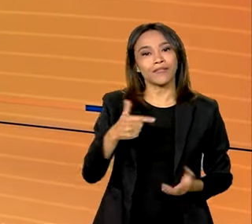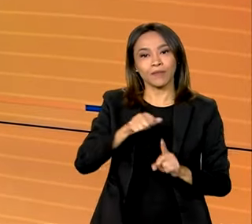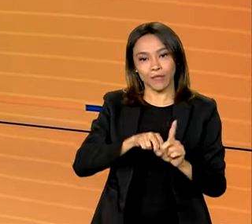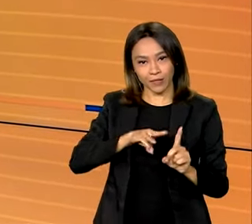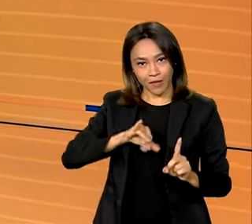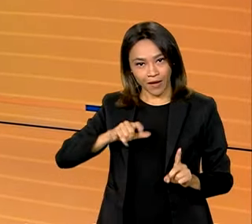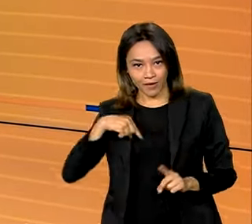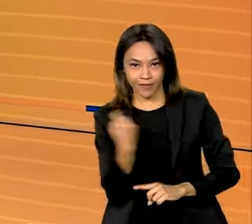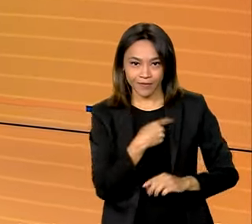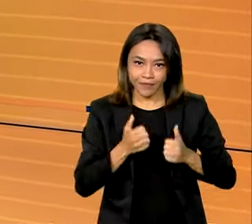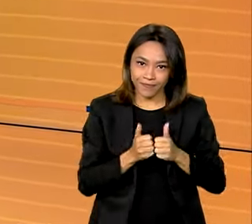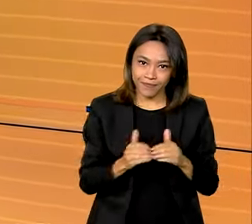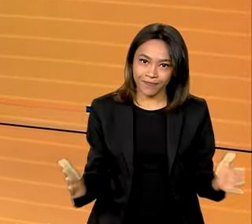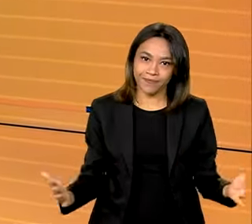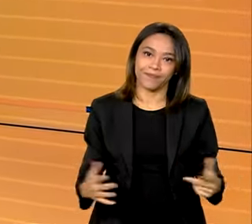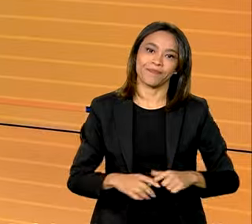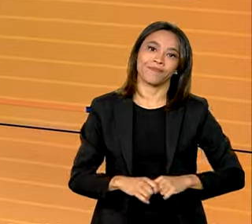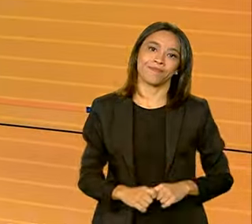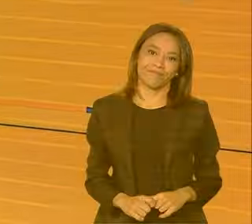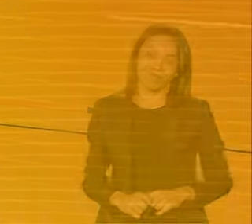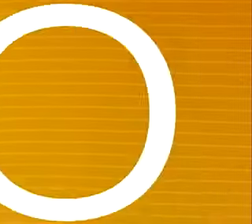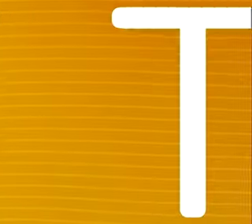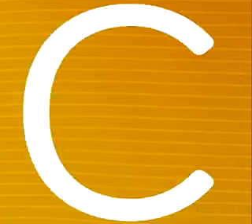maio, o Brasil em Dia começa agora.